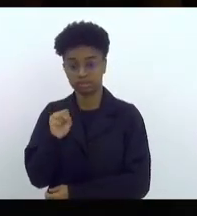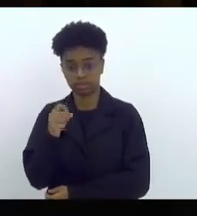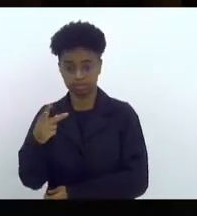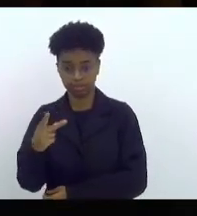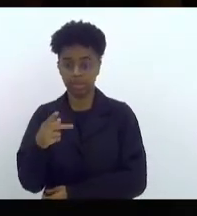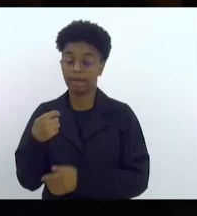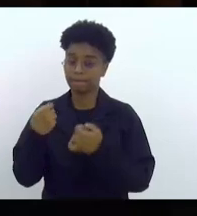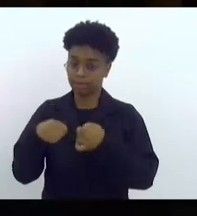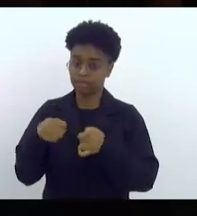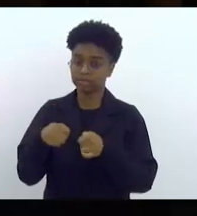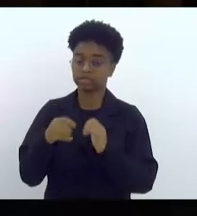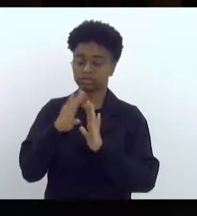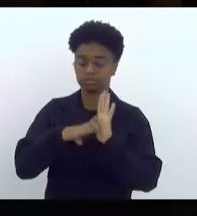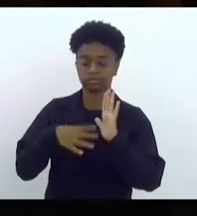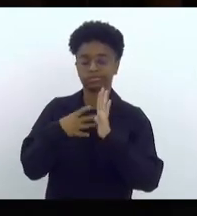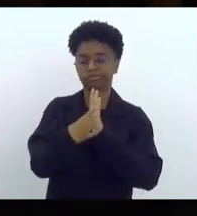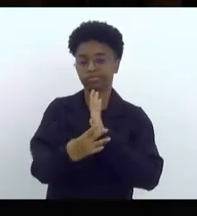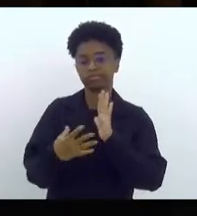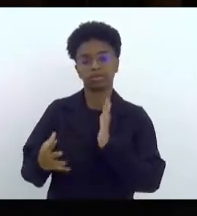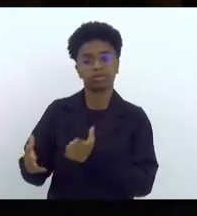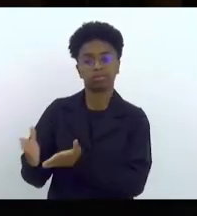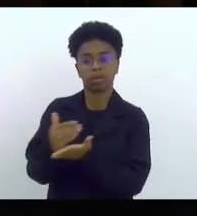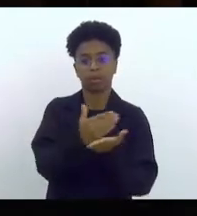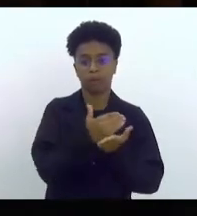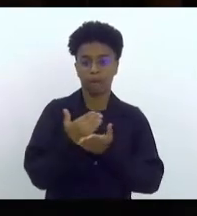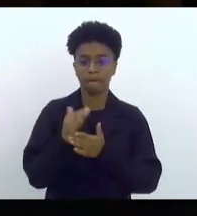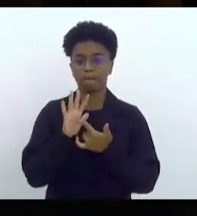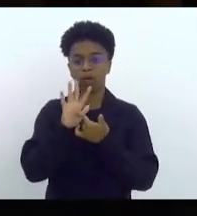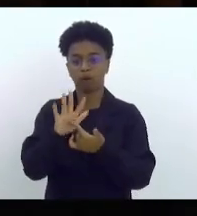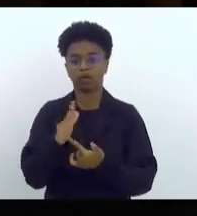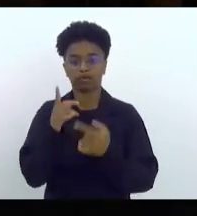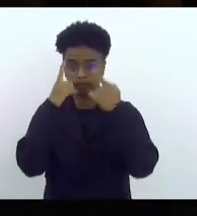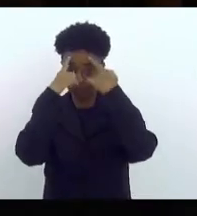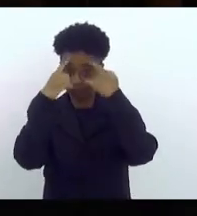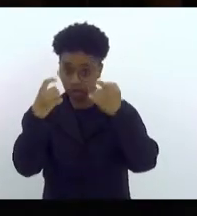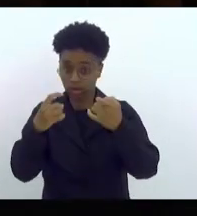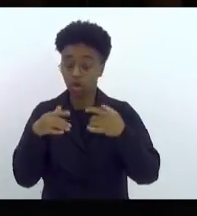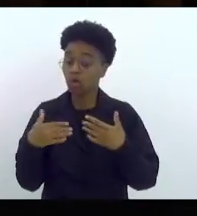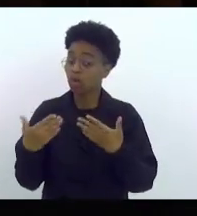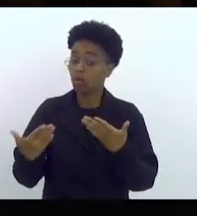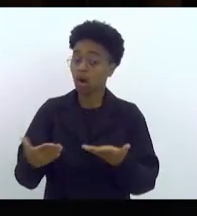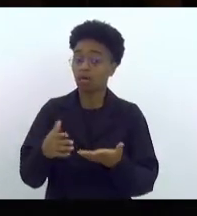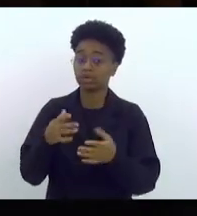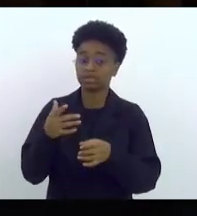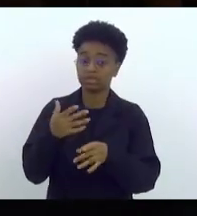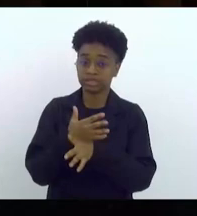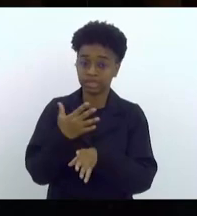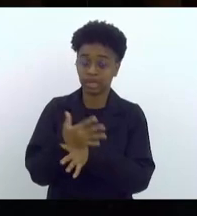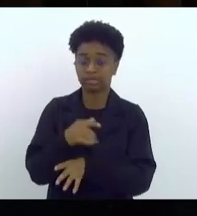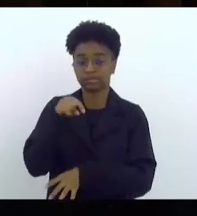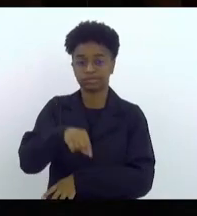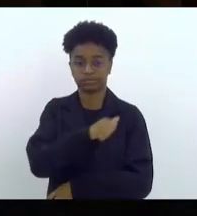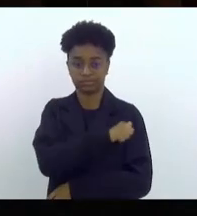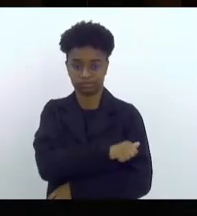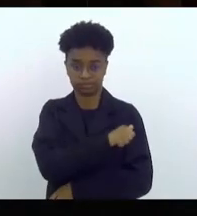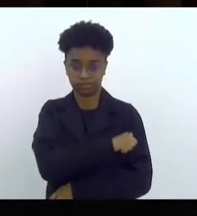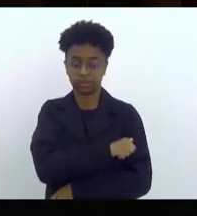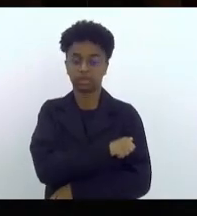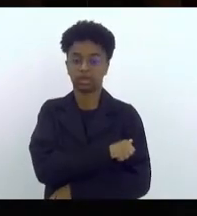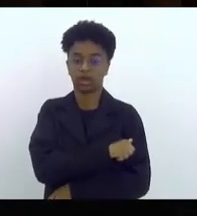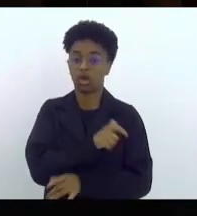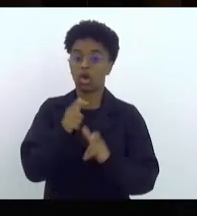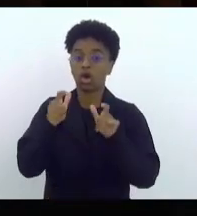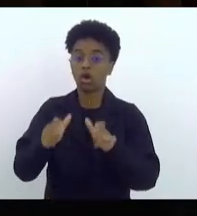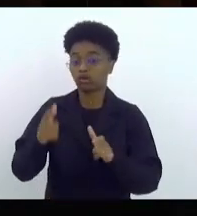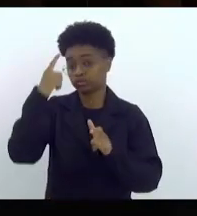na tabulação dessas violências, apontando quais são os municípios do Rio de Janeiro onde essa